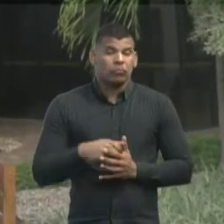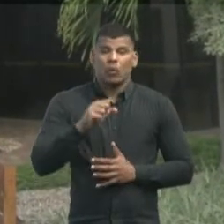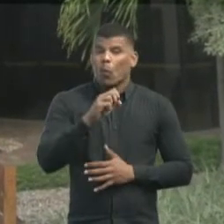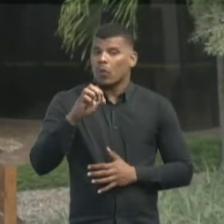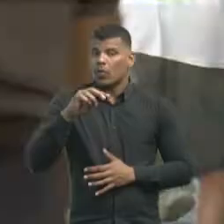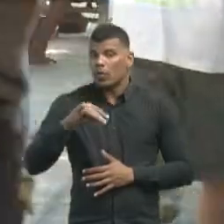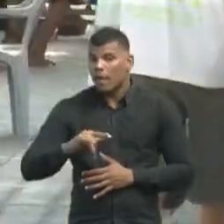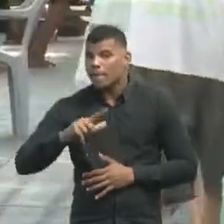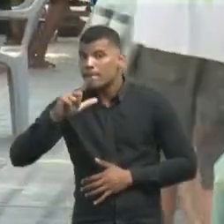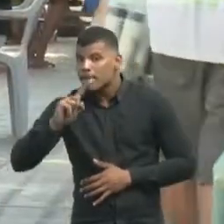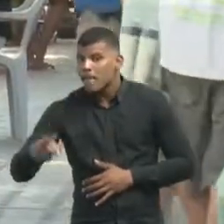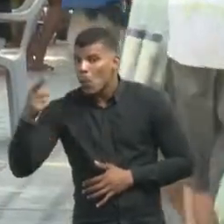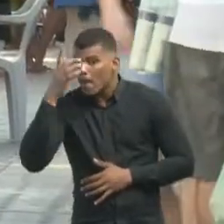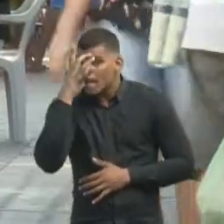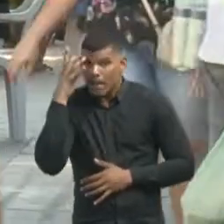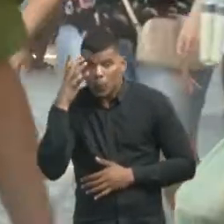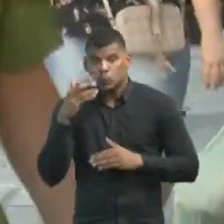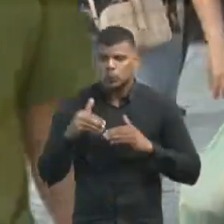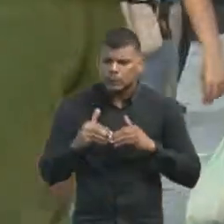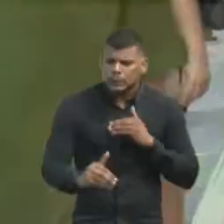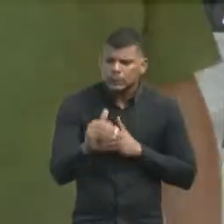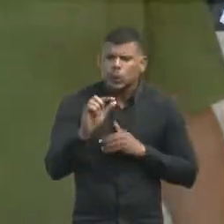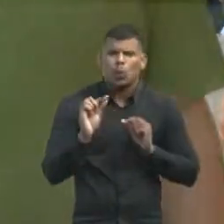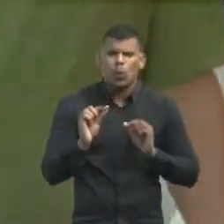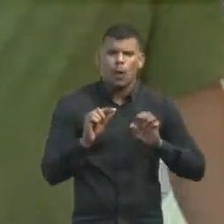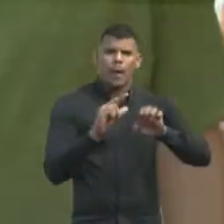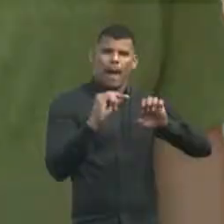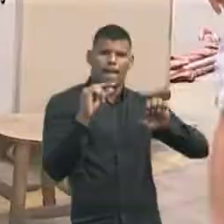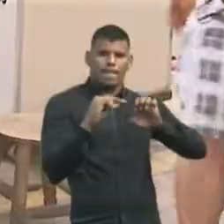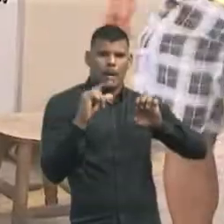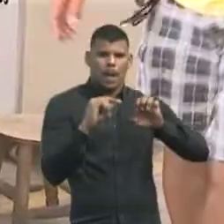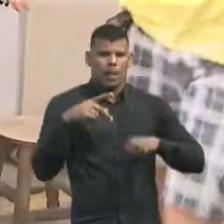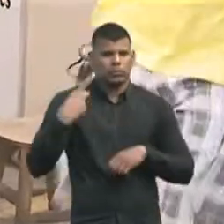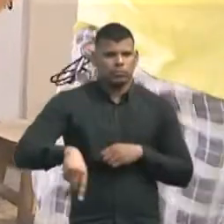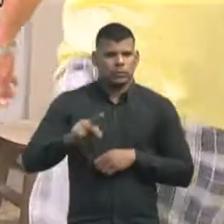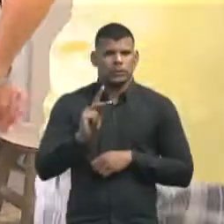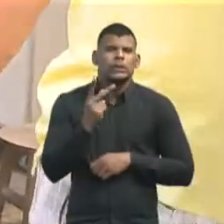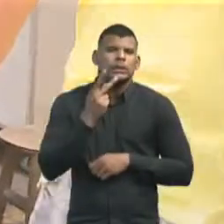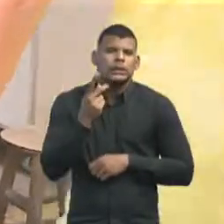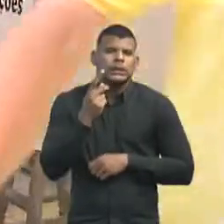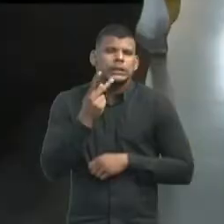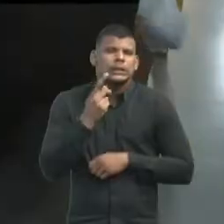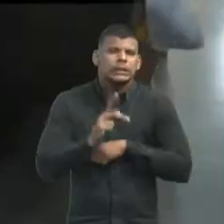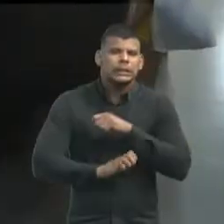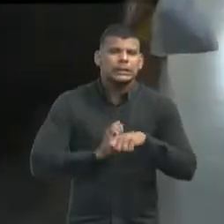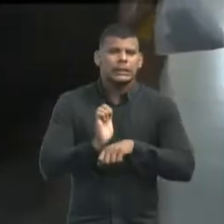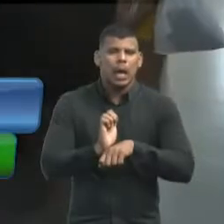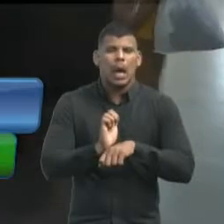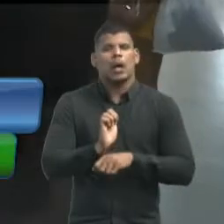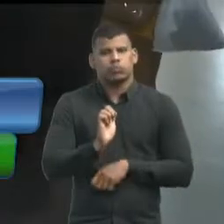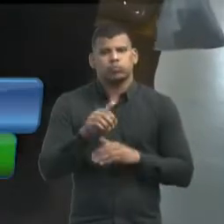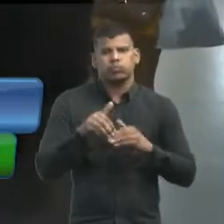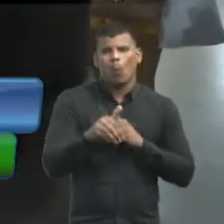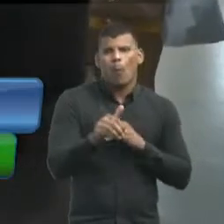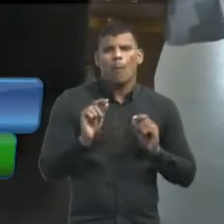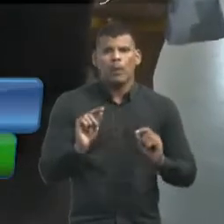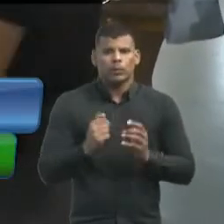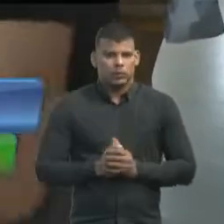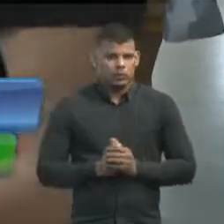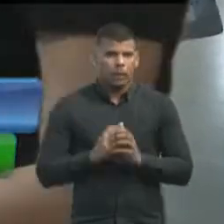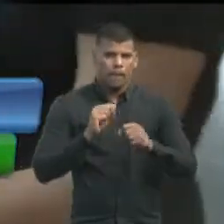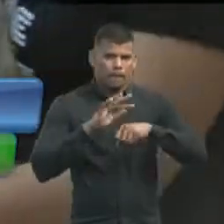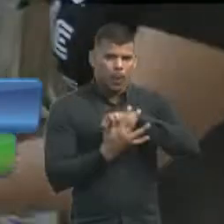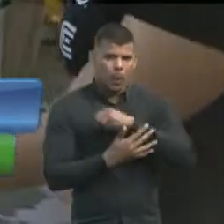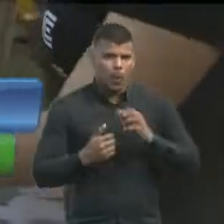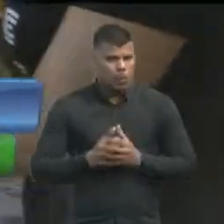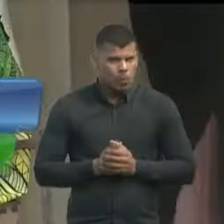mil pessoas decidiram empreender no Ceará desde o começo da pandemia, o que significou um avanço de 25